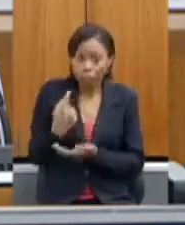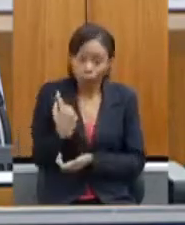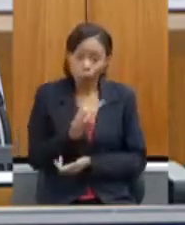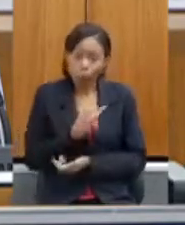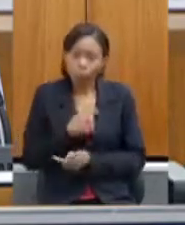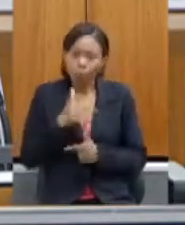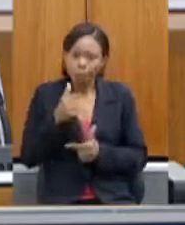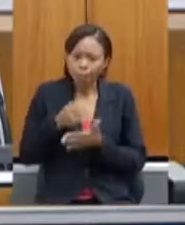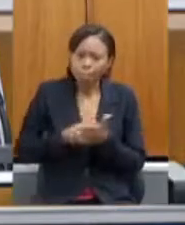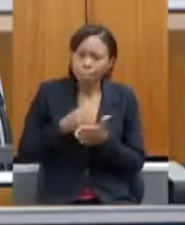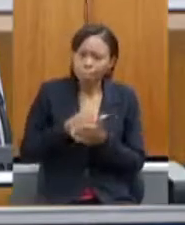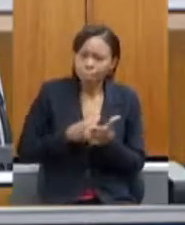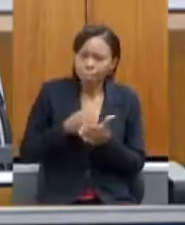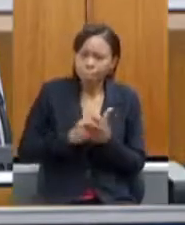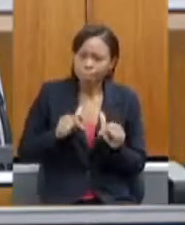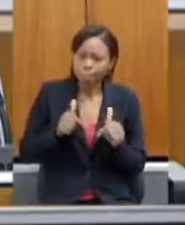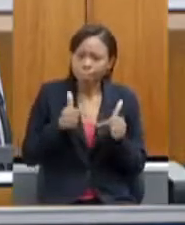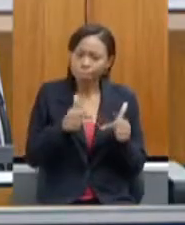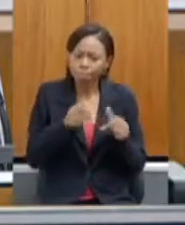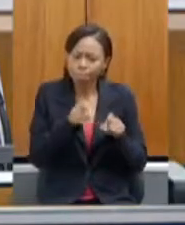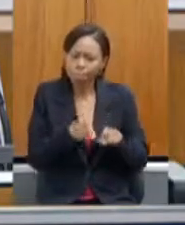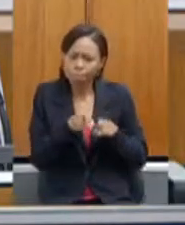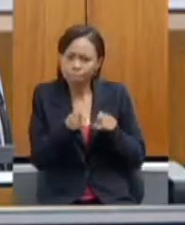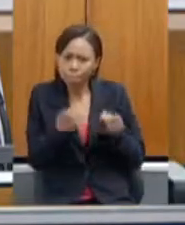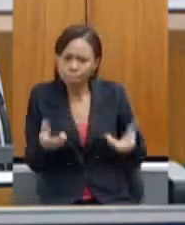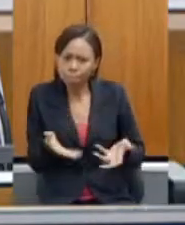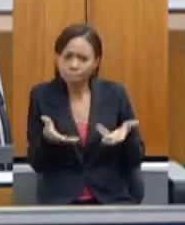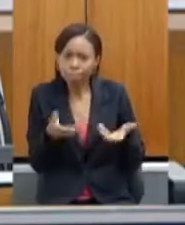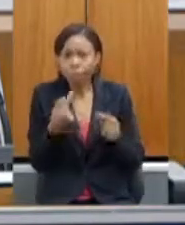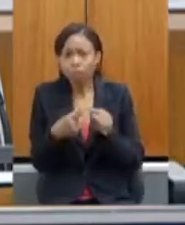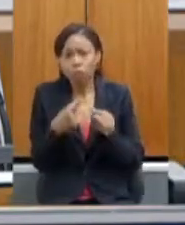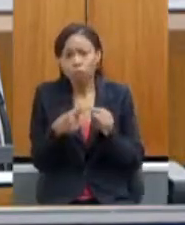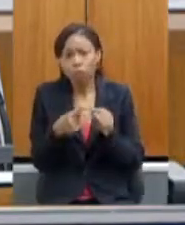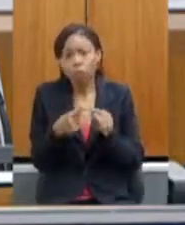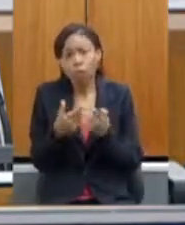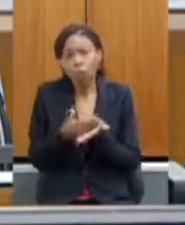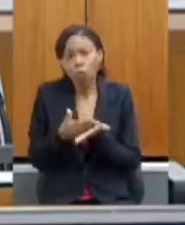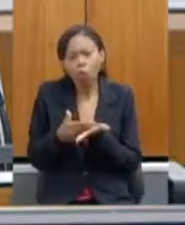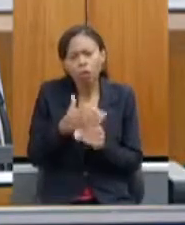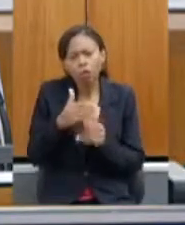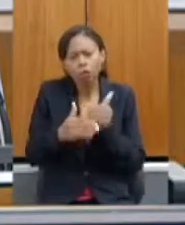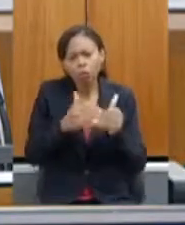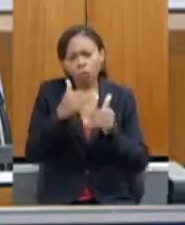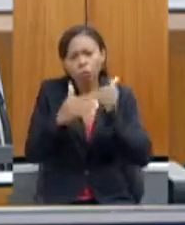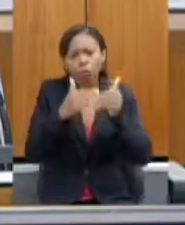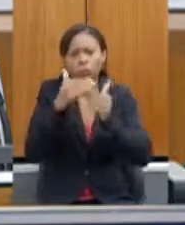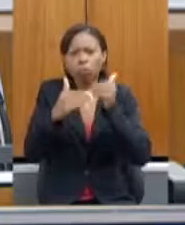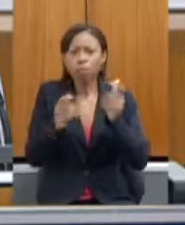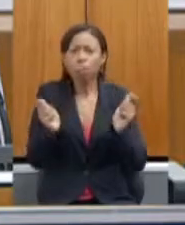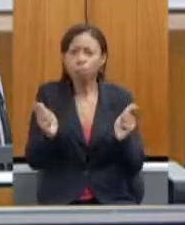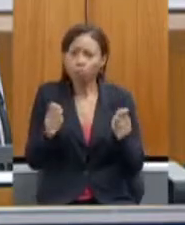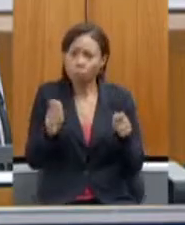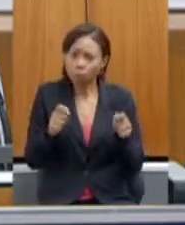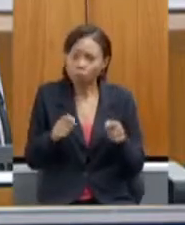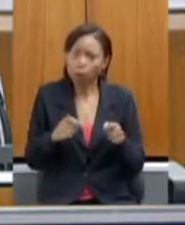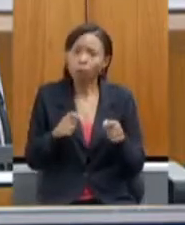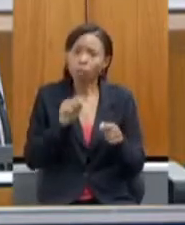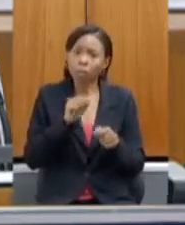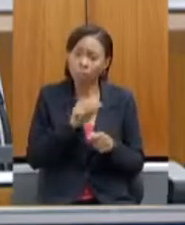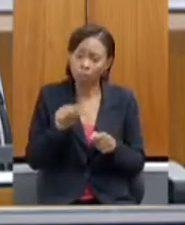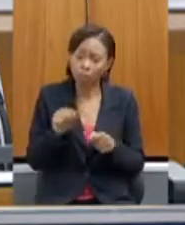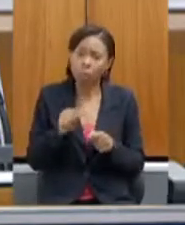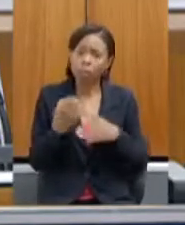regularização fundiária porque é o começo para que todas as outras ações de desenvolvimento possam chegar aos produtores rurais